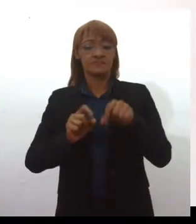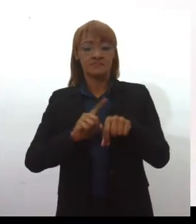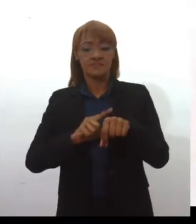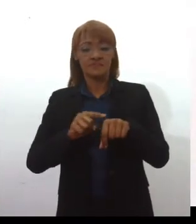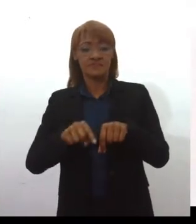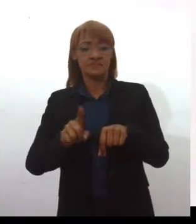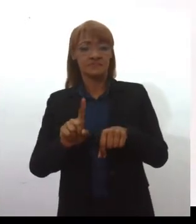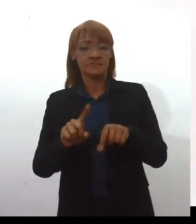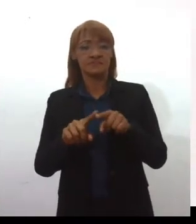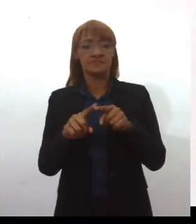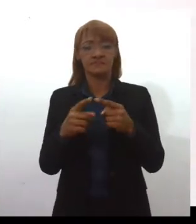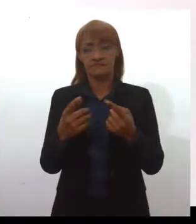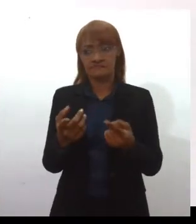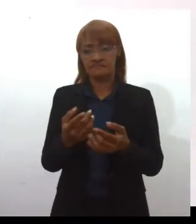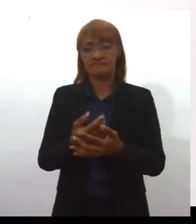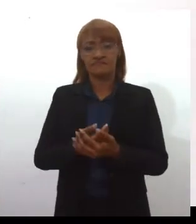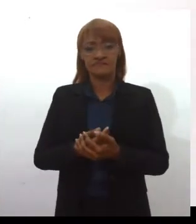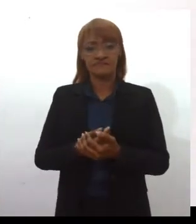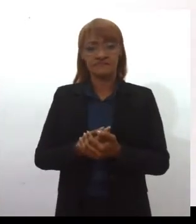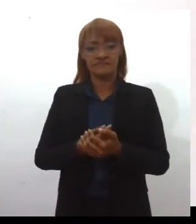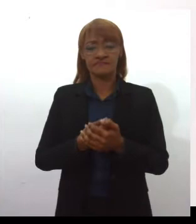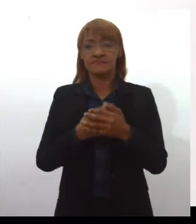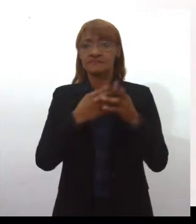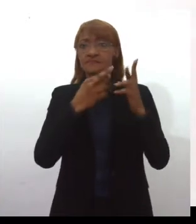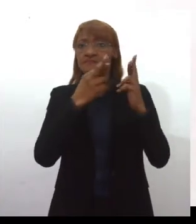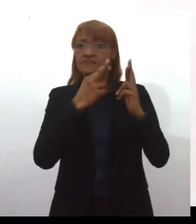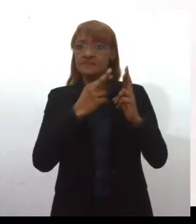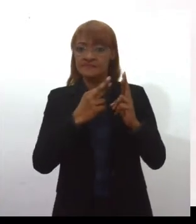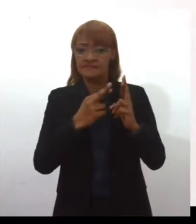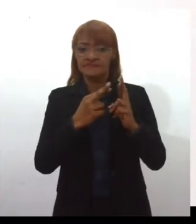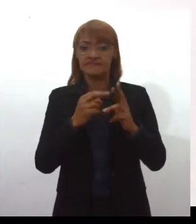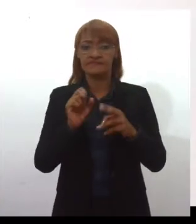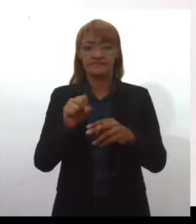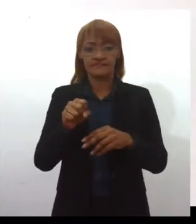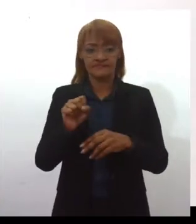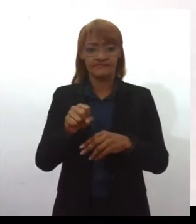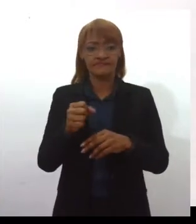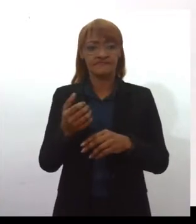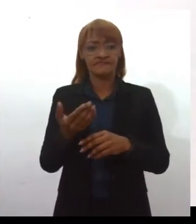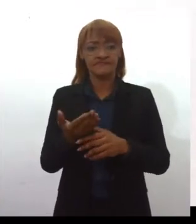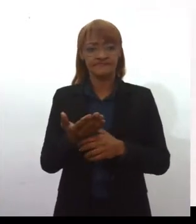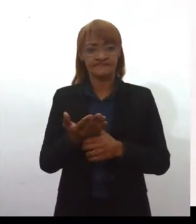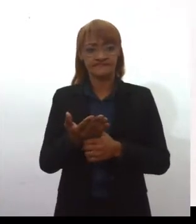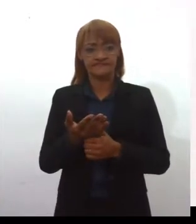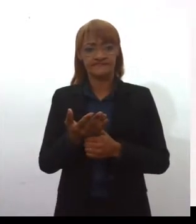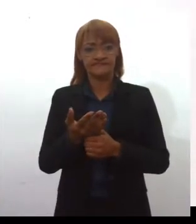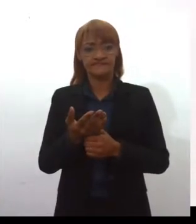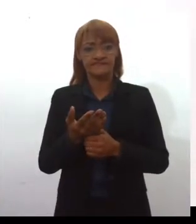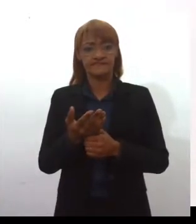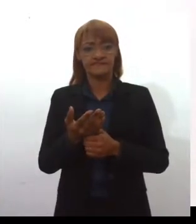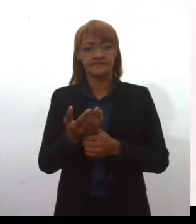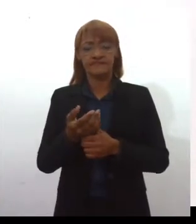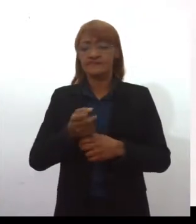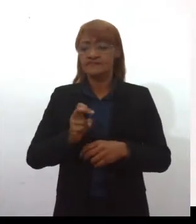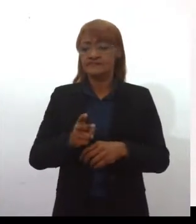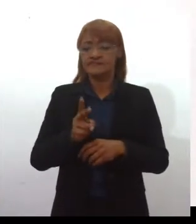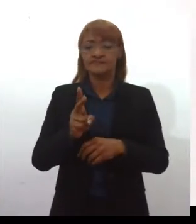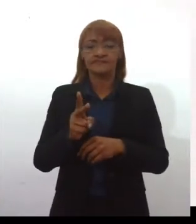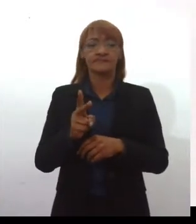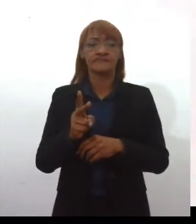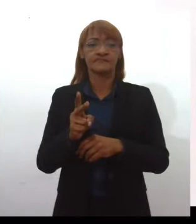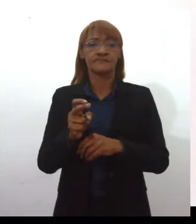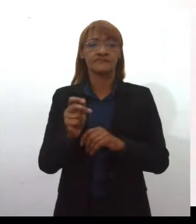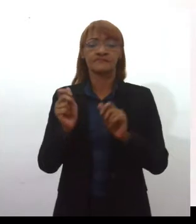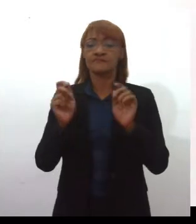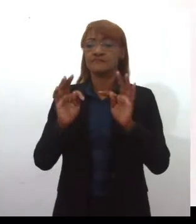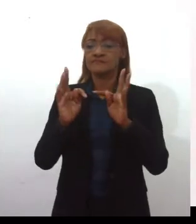mas que ela esperança, ela se envolve nesse movimento de esperançar e de contribuir para que o lugar das